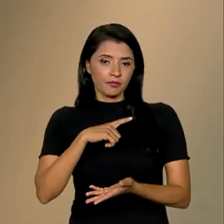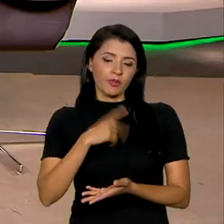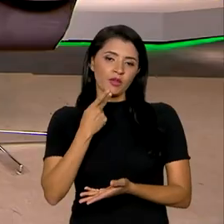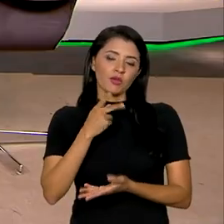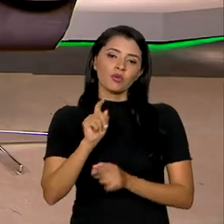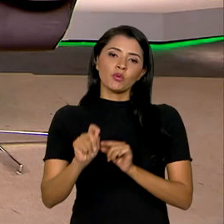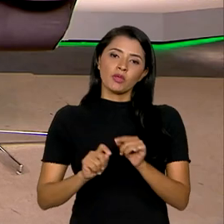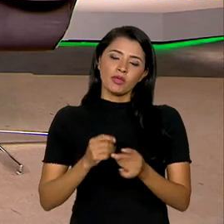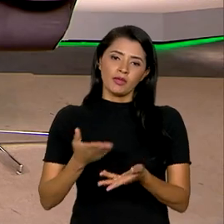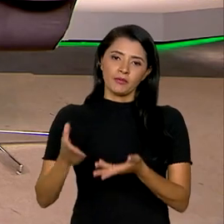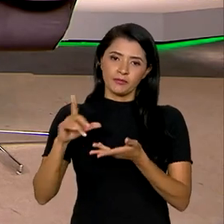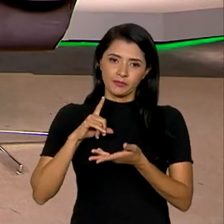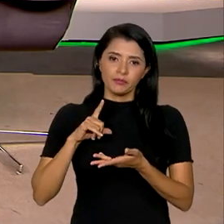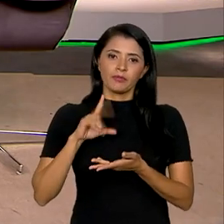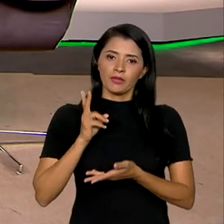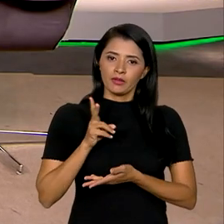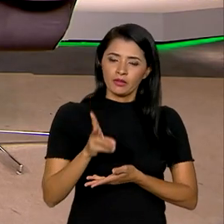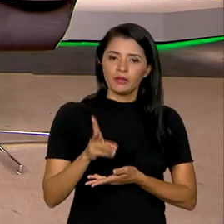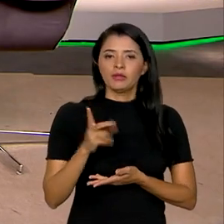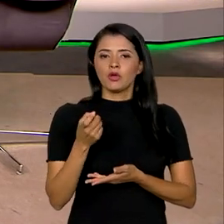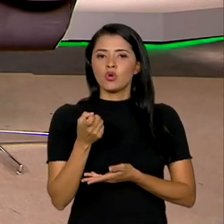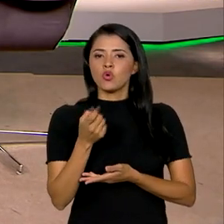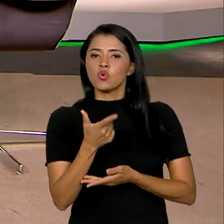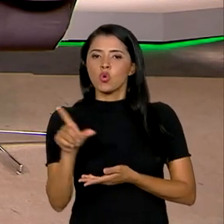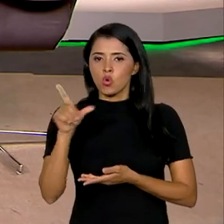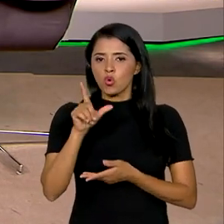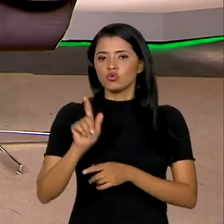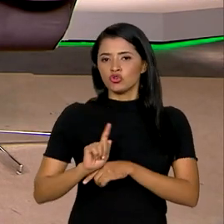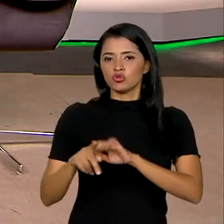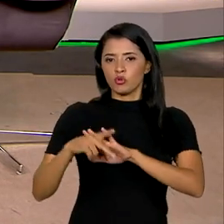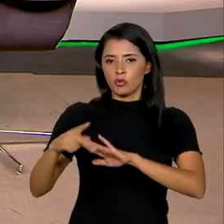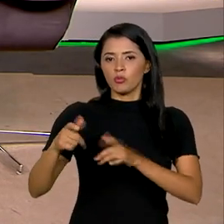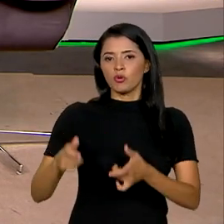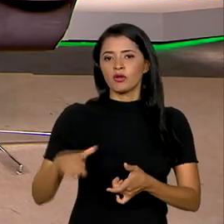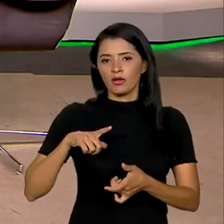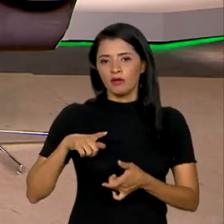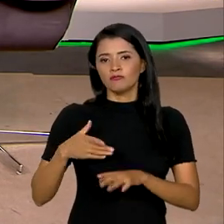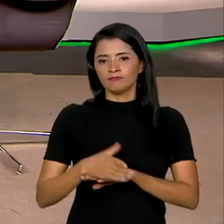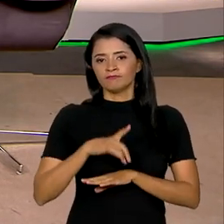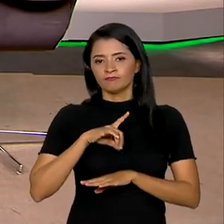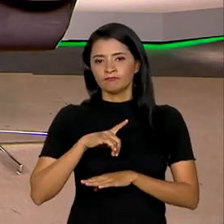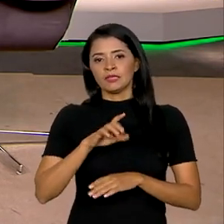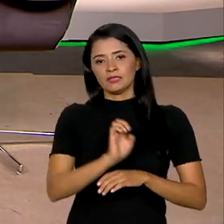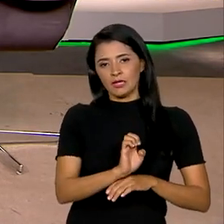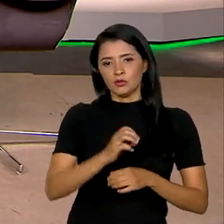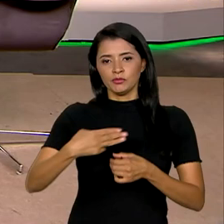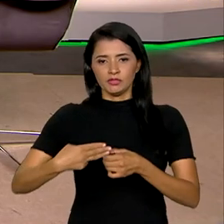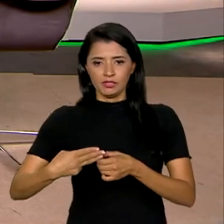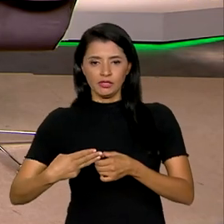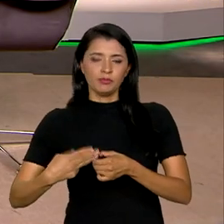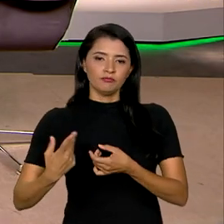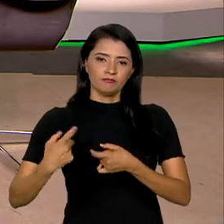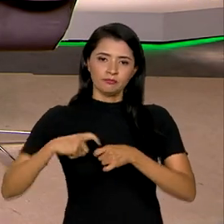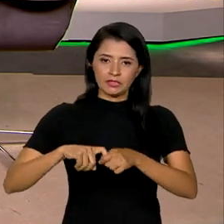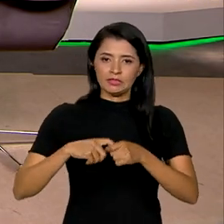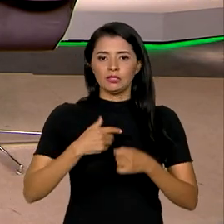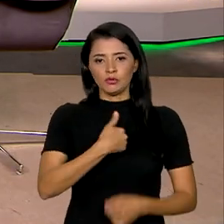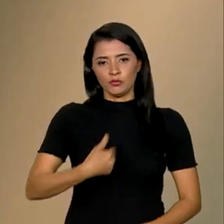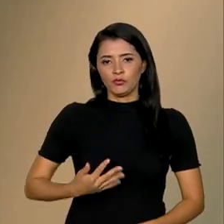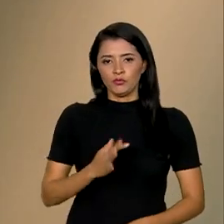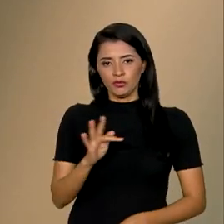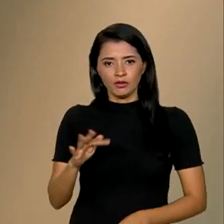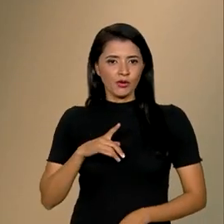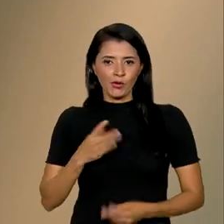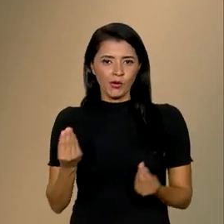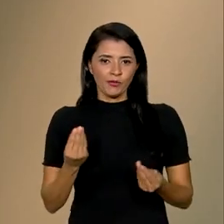diria, maciça de outros gestores locais, Estado, municípios, em parceria com o governo federal. Não